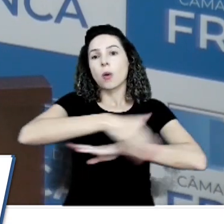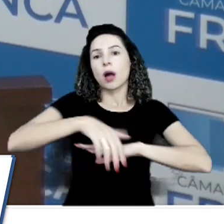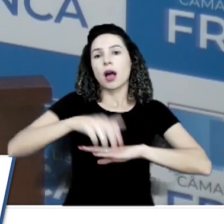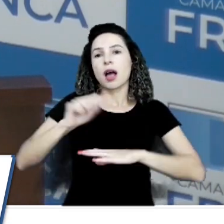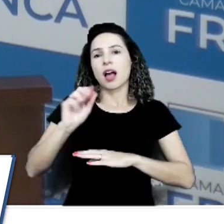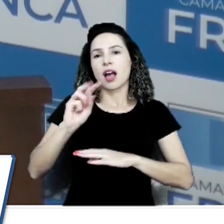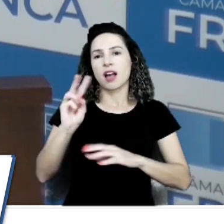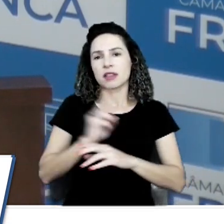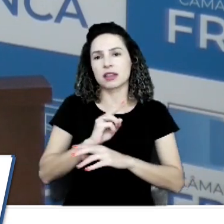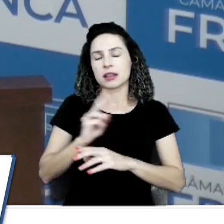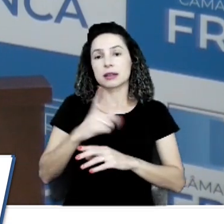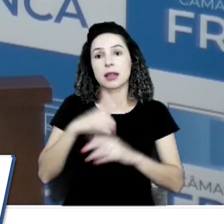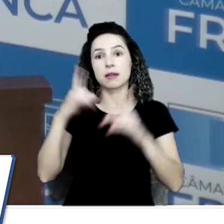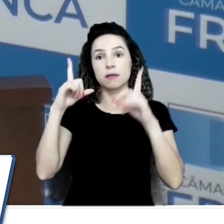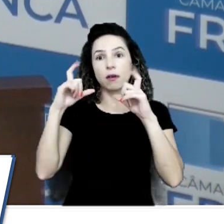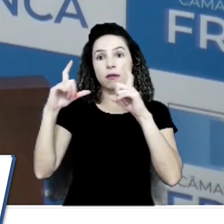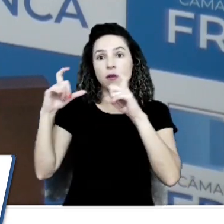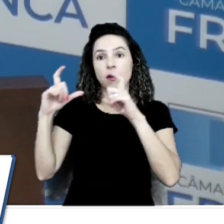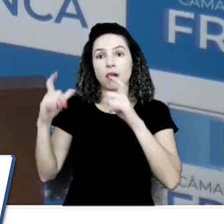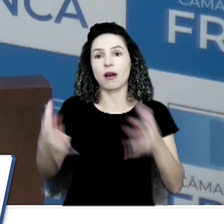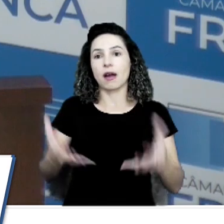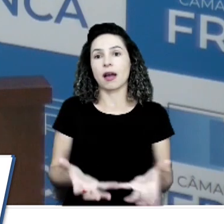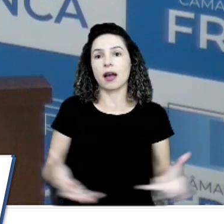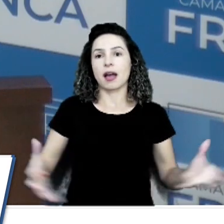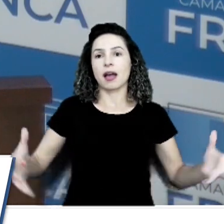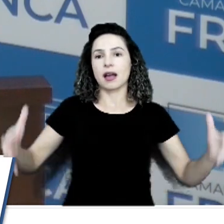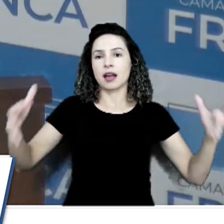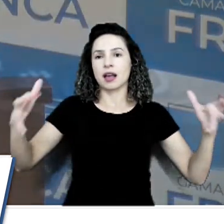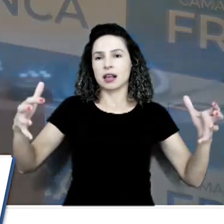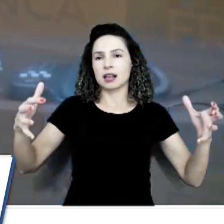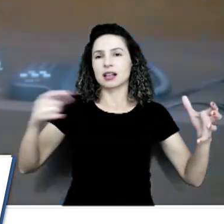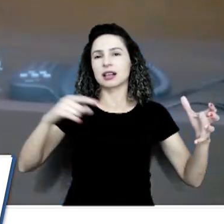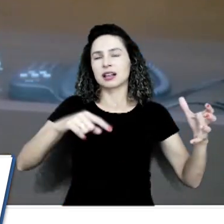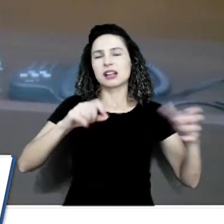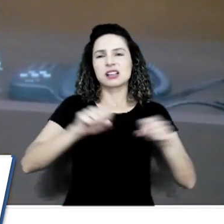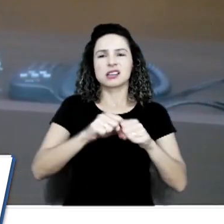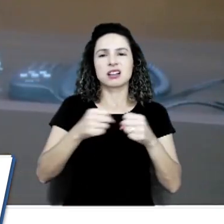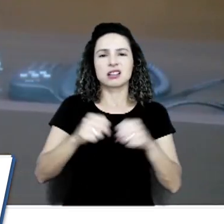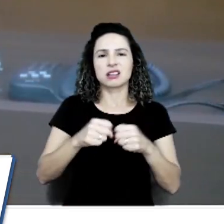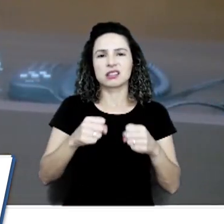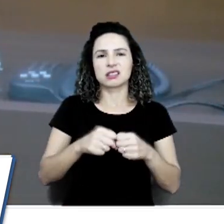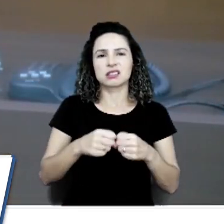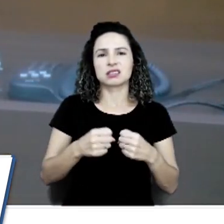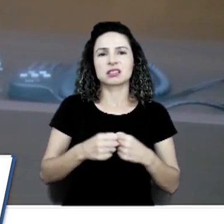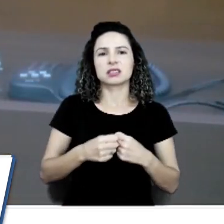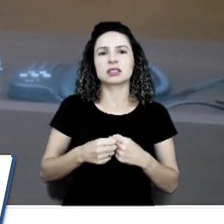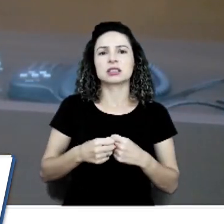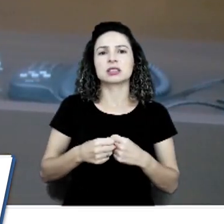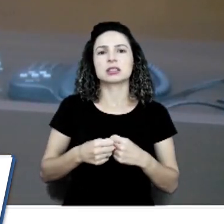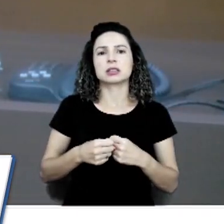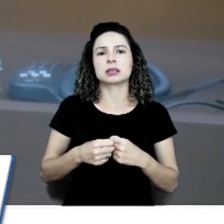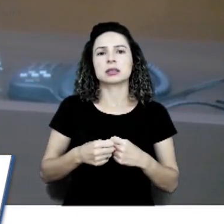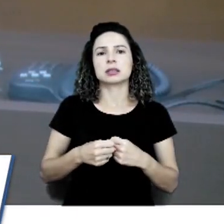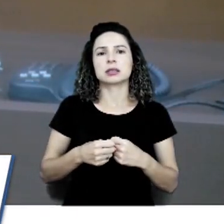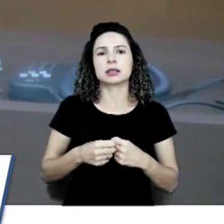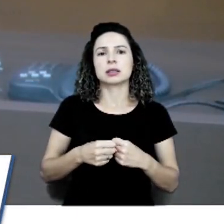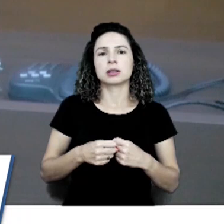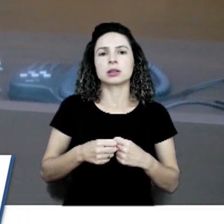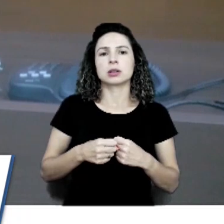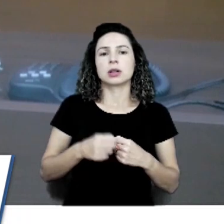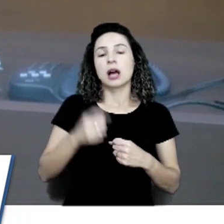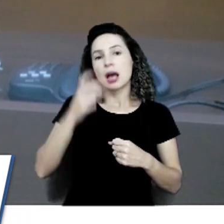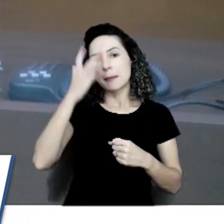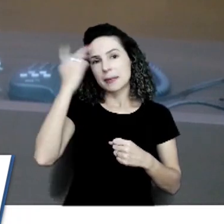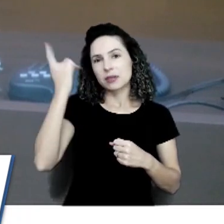fotos das caçambas, as caçambas estavam algumas quebradas, e o pessoal vai